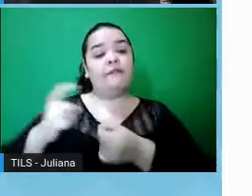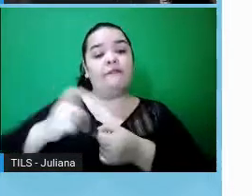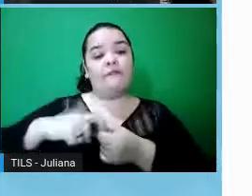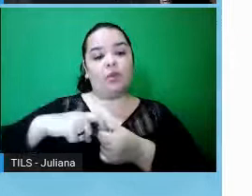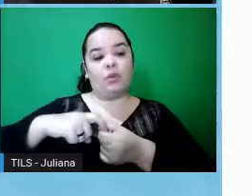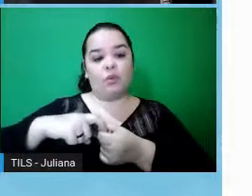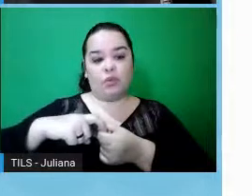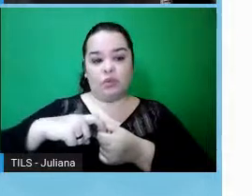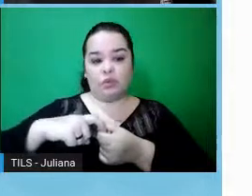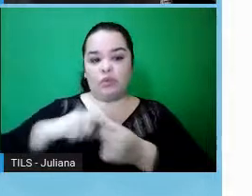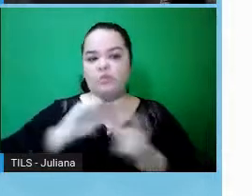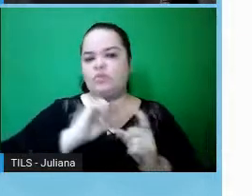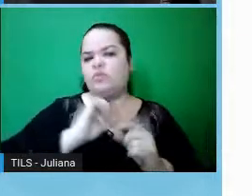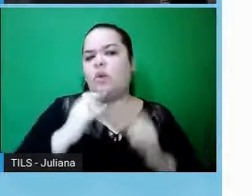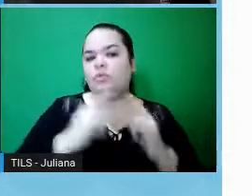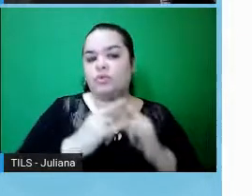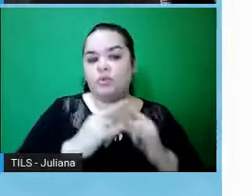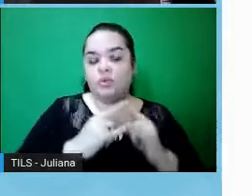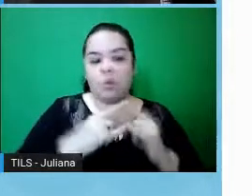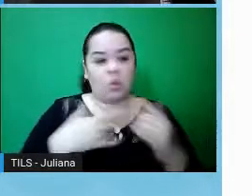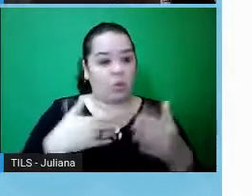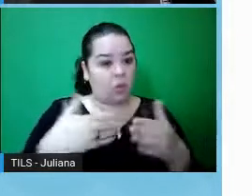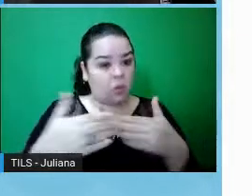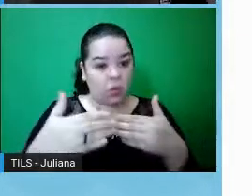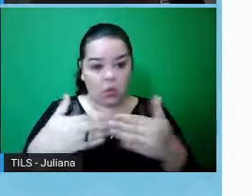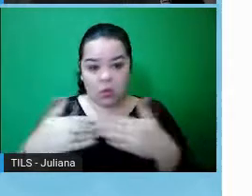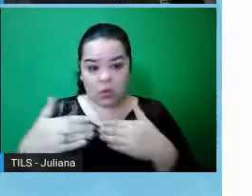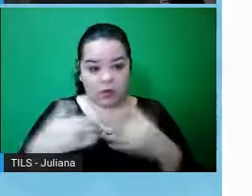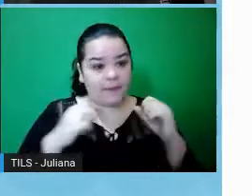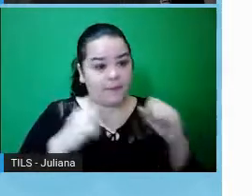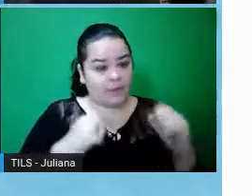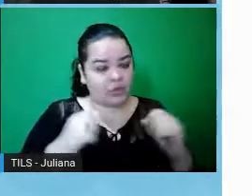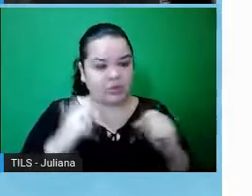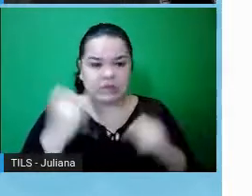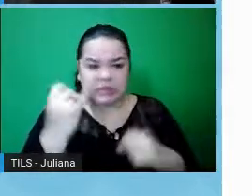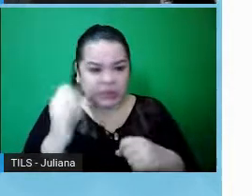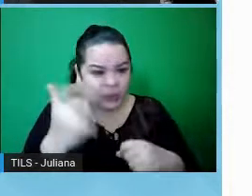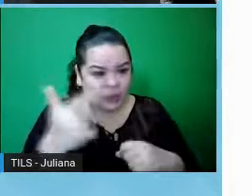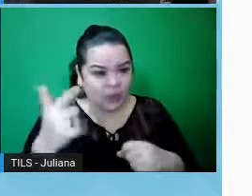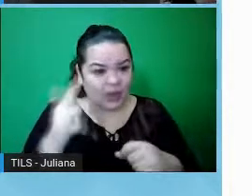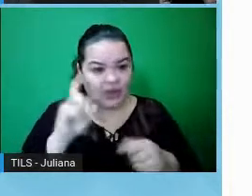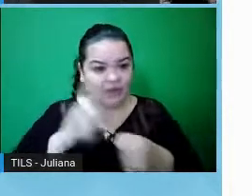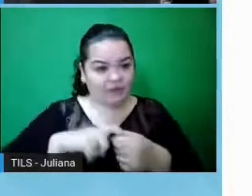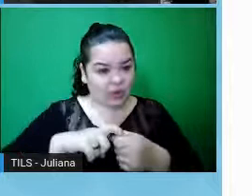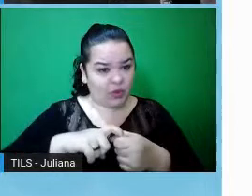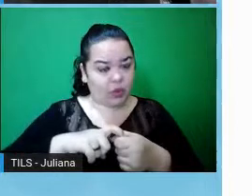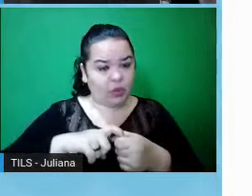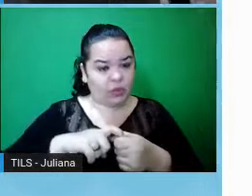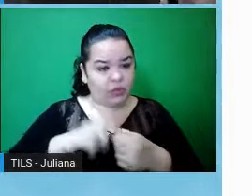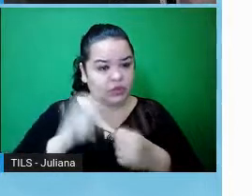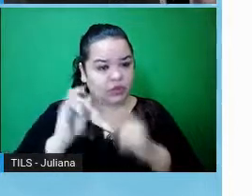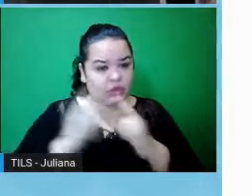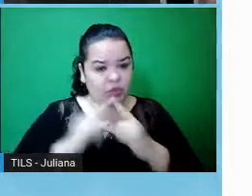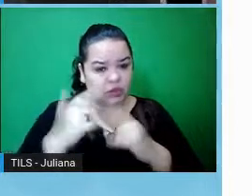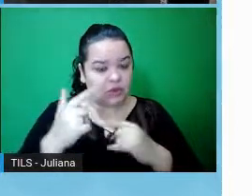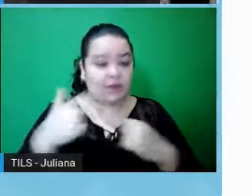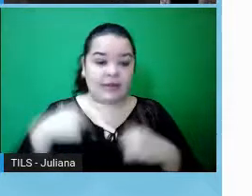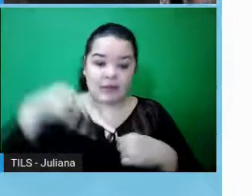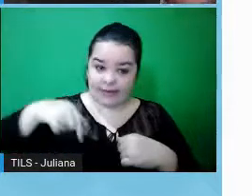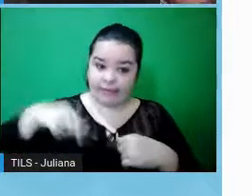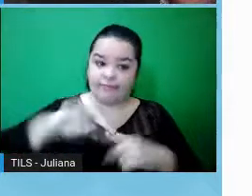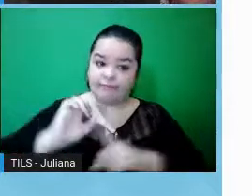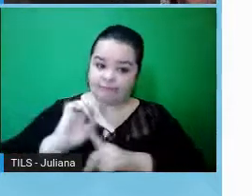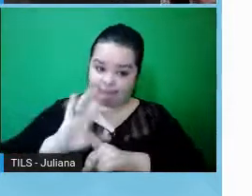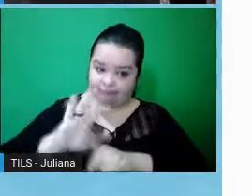tá, então é possível qualquer pessoa fazer um cadastro, inclusive não tendo vínculo com nenhuma instituição, mas nós, aqui da Universidade Federal de Pelotas, a gente obviamente tem que